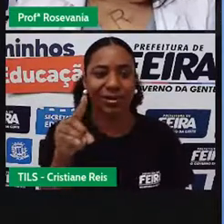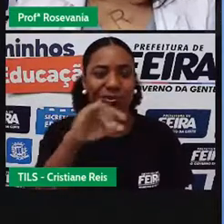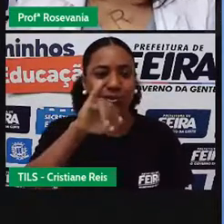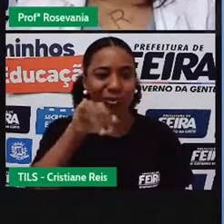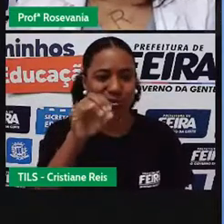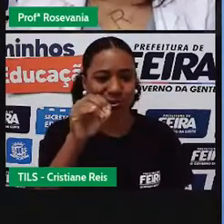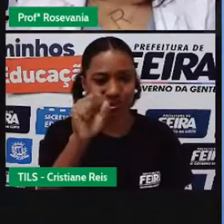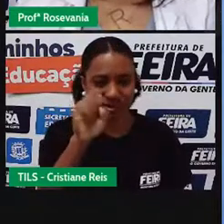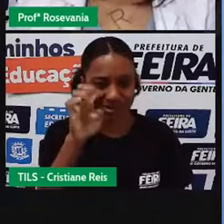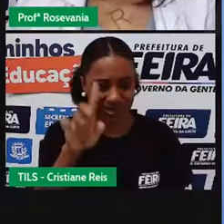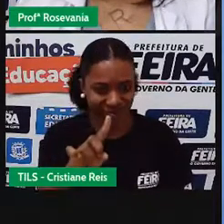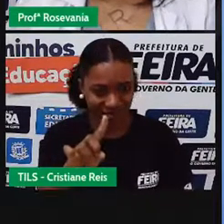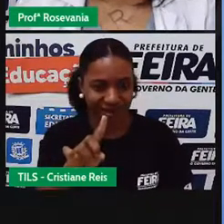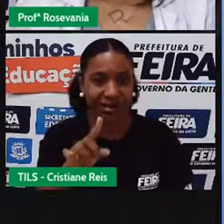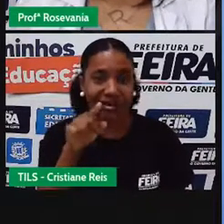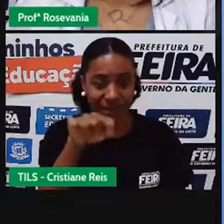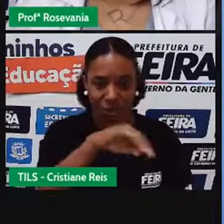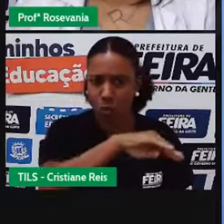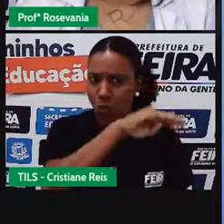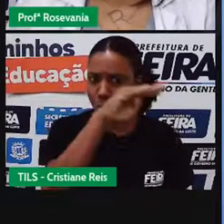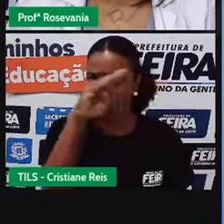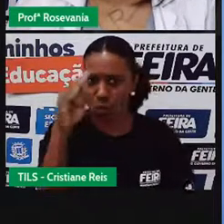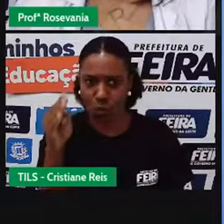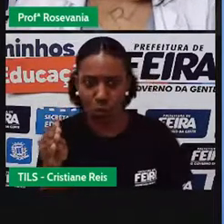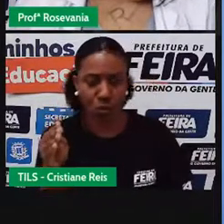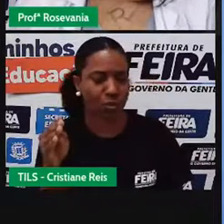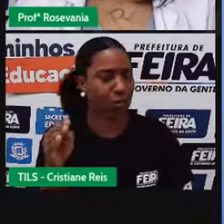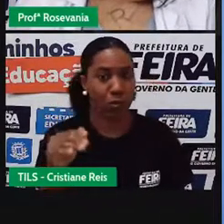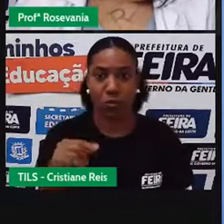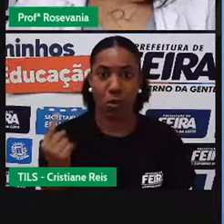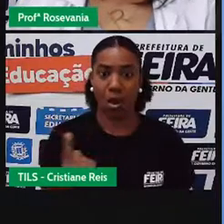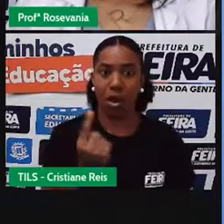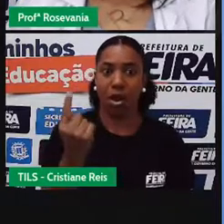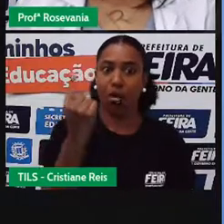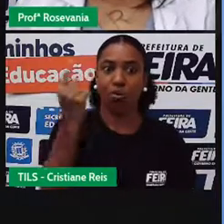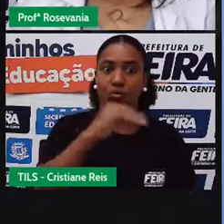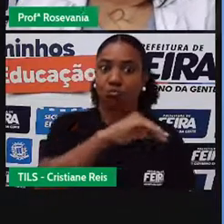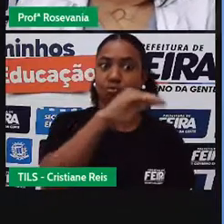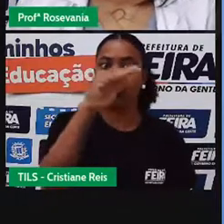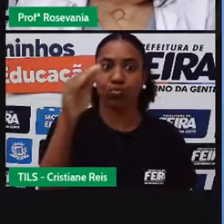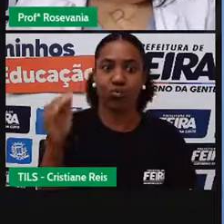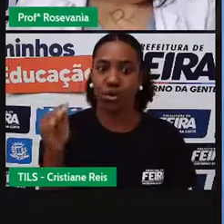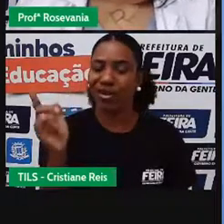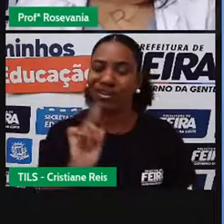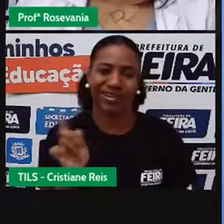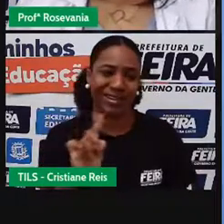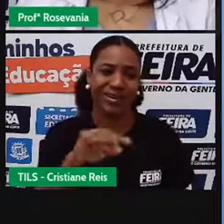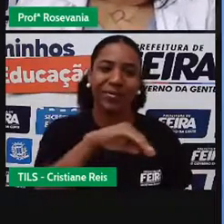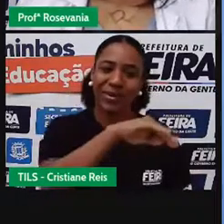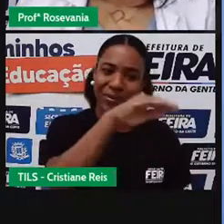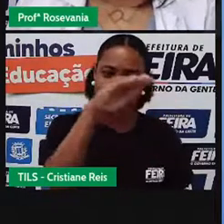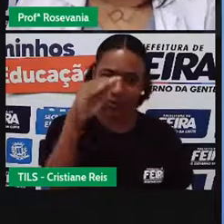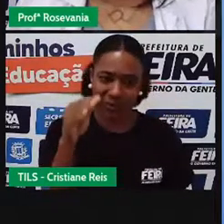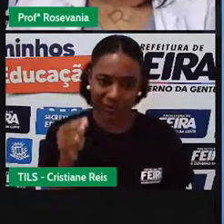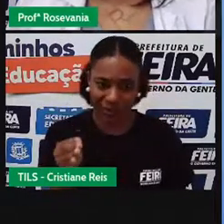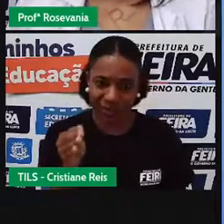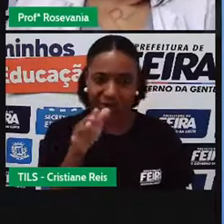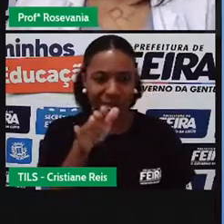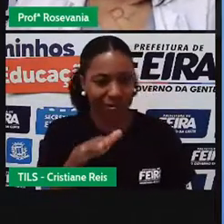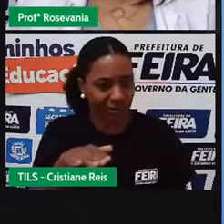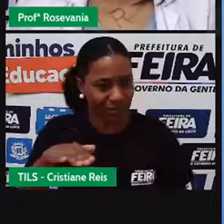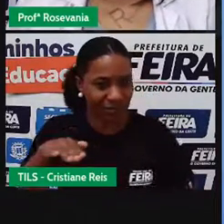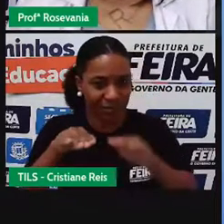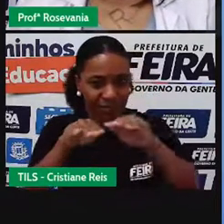morros que não são tão altos assim, né, mas de qualquer forma é o nosso relevo aí e você percebe que tem a área plana em volta.